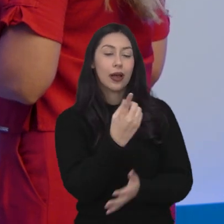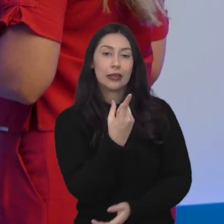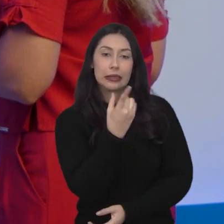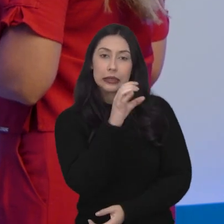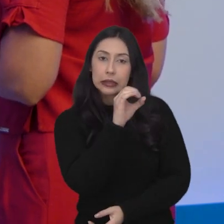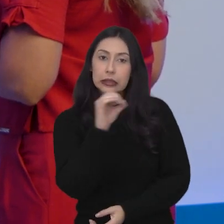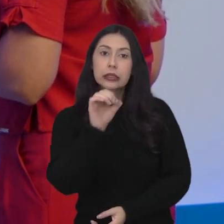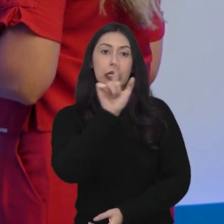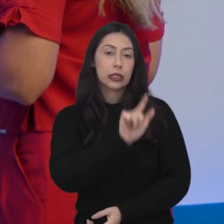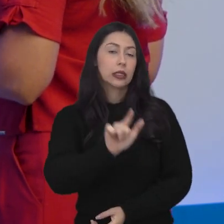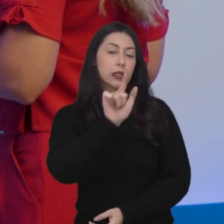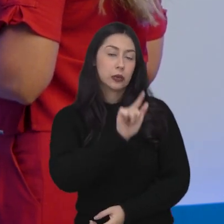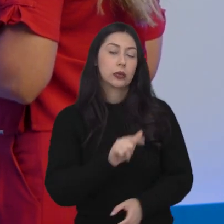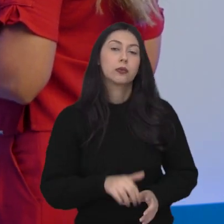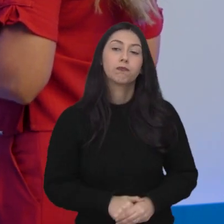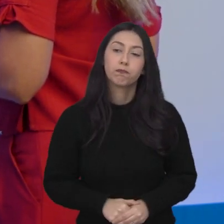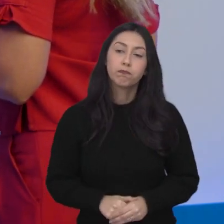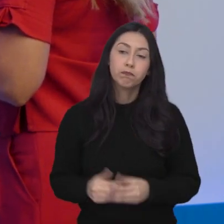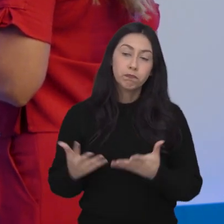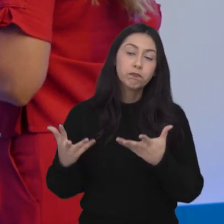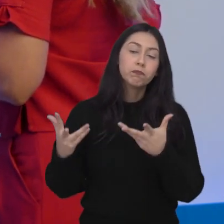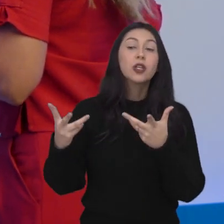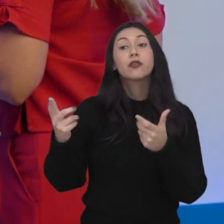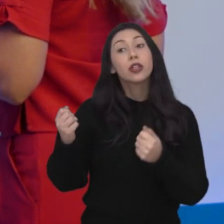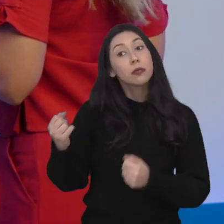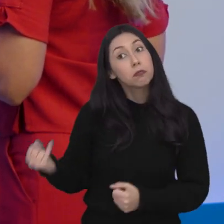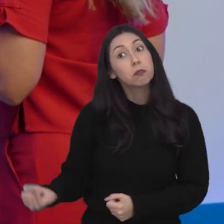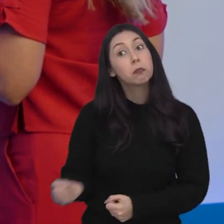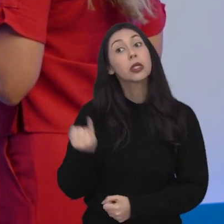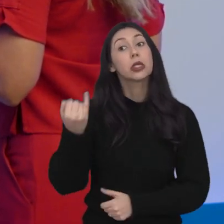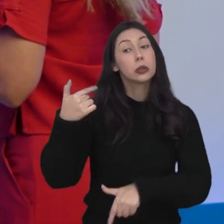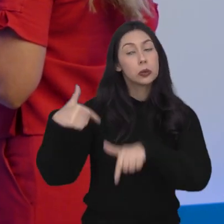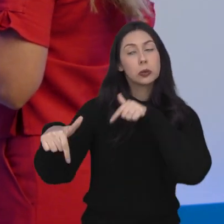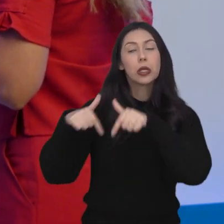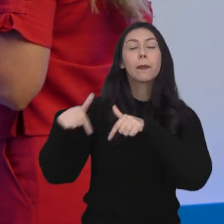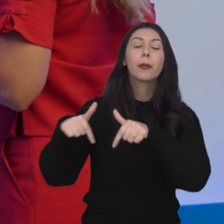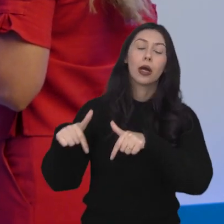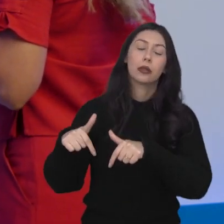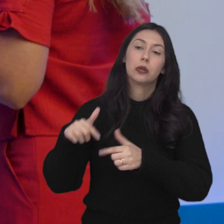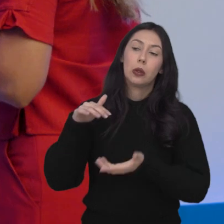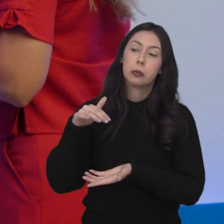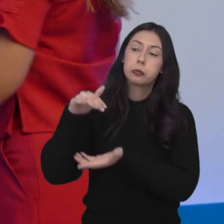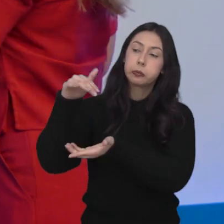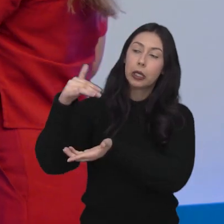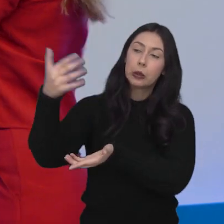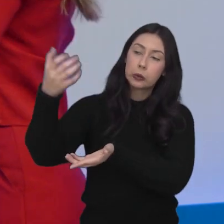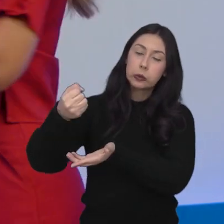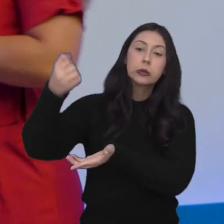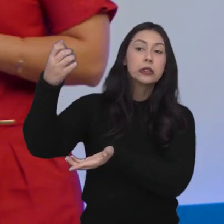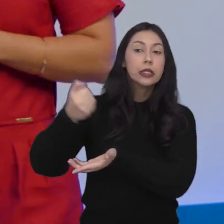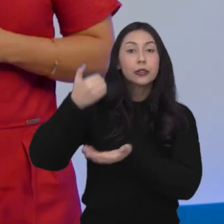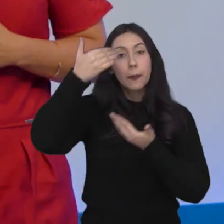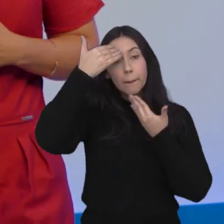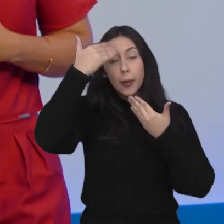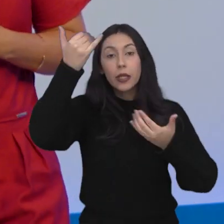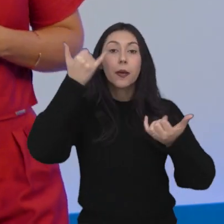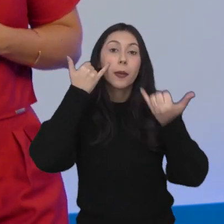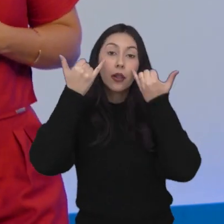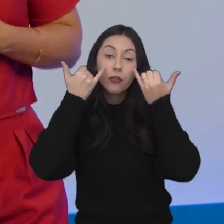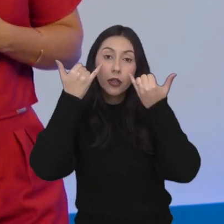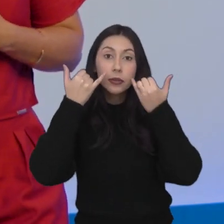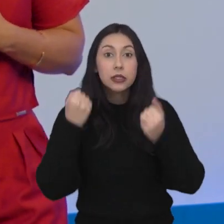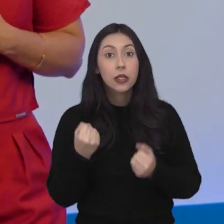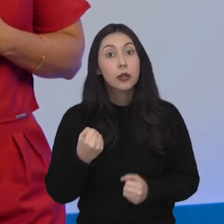estoque em pelo menos 100 litros. De volta ao estúdio. Maravilha, Marina. Importantíssimo o trabalho do banco de leite aqui de São José. Muito obrigada pelas